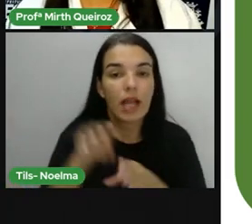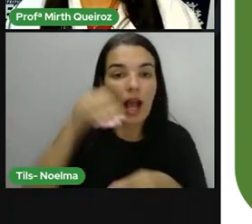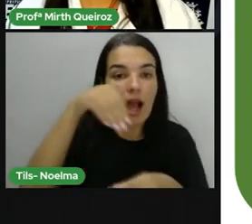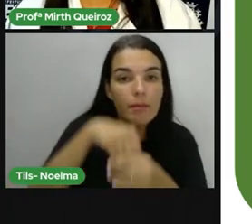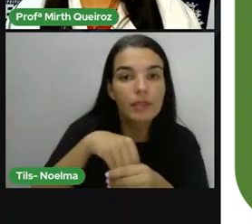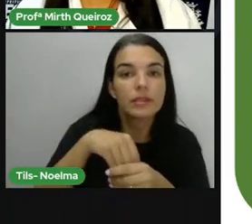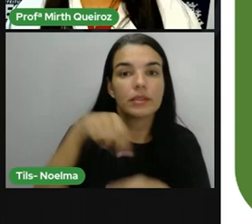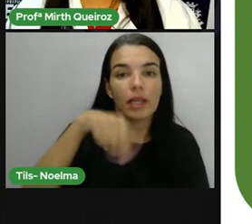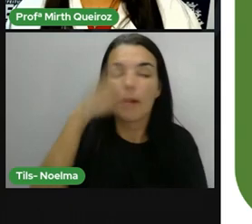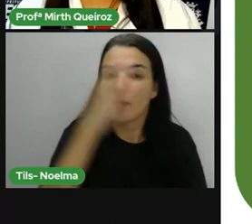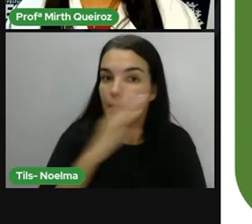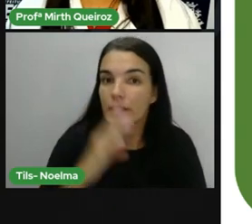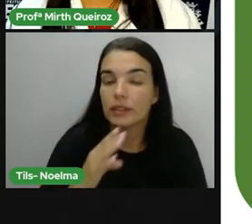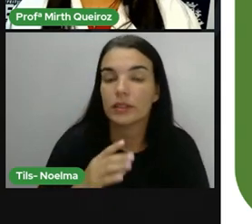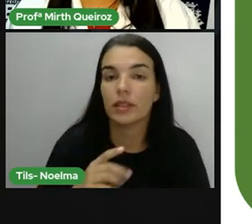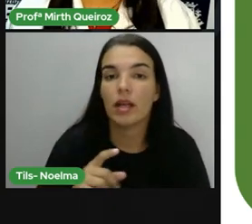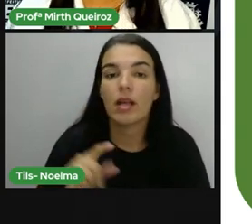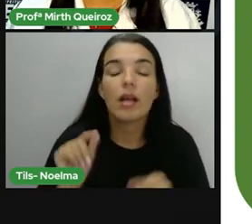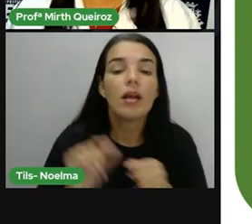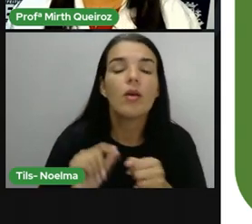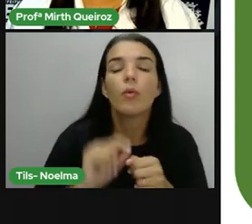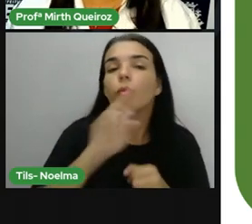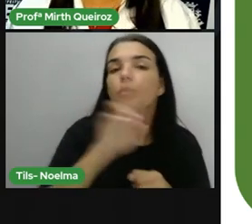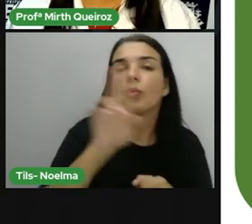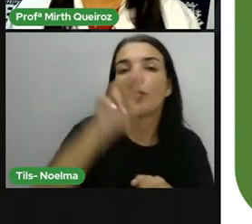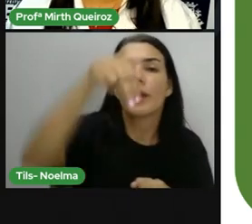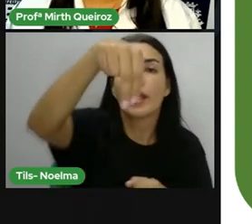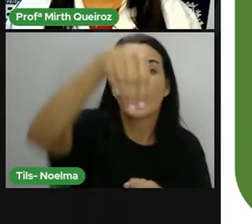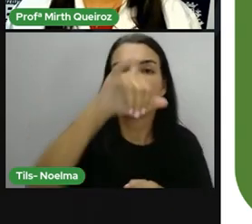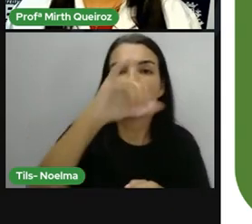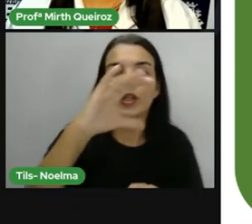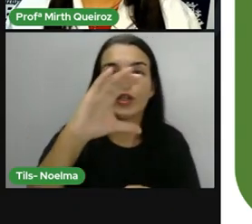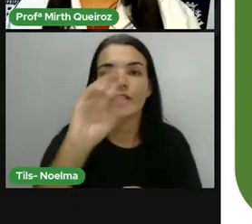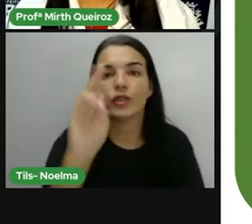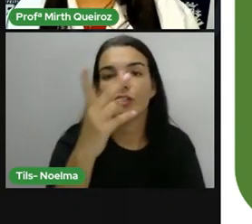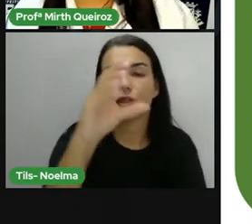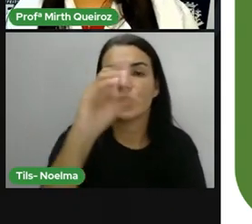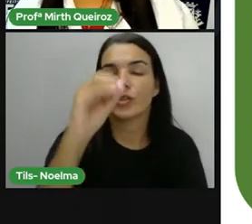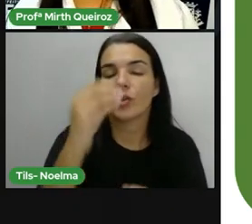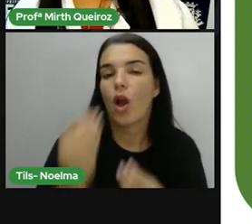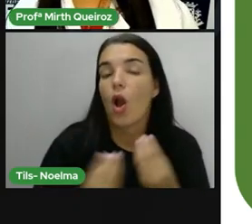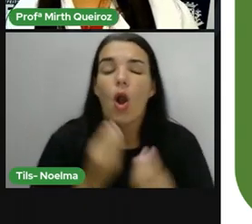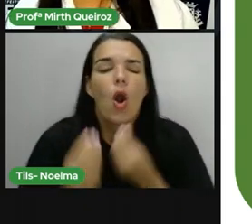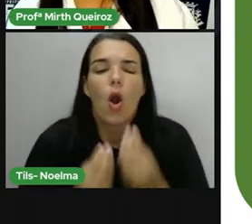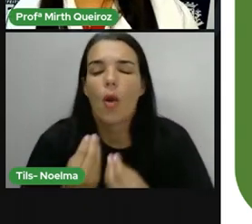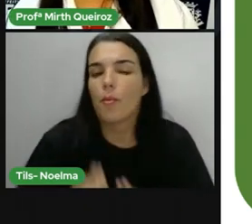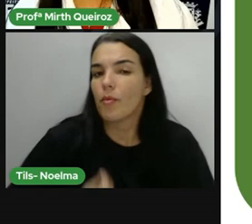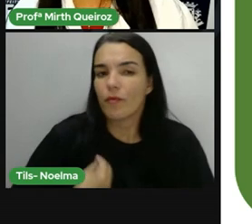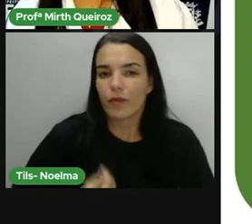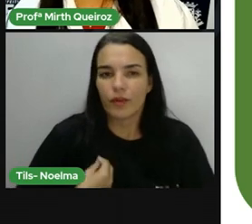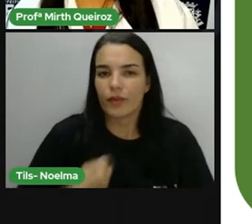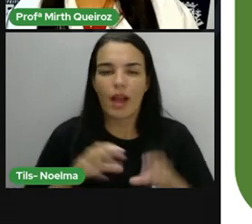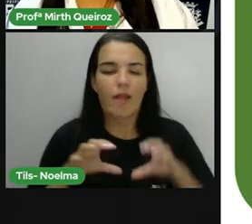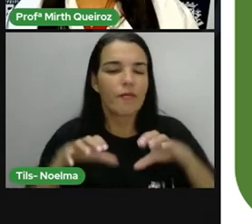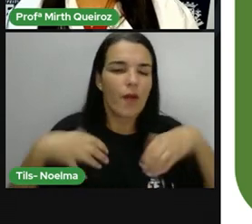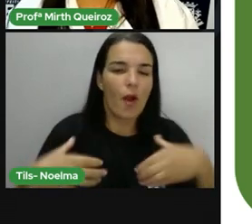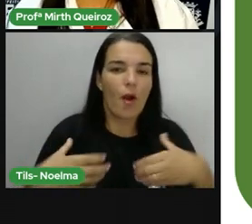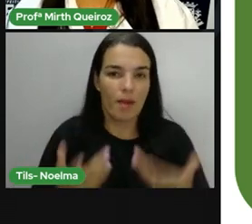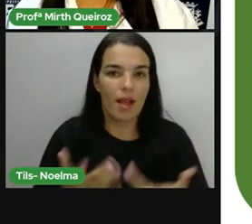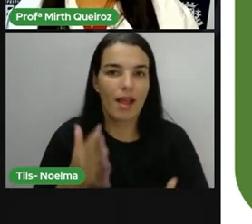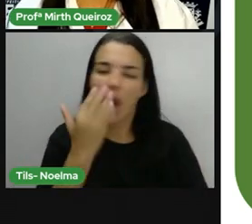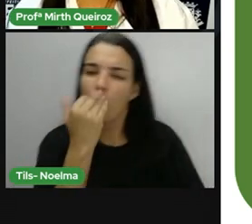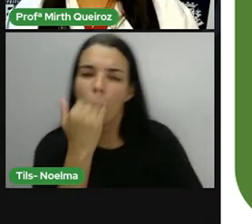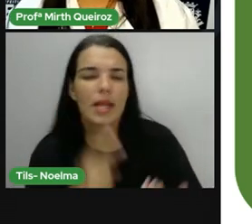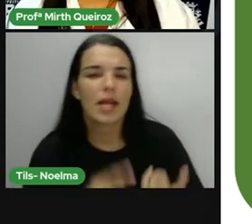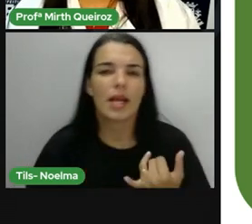E o nicho ecológico é a forma como ela vive. A alimentação dela é feita com base em semente, porquinhos, frutas